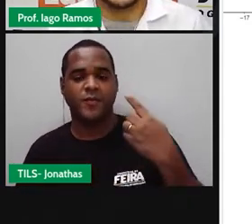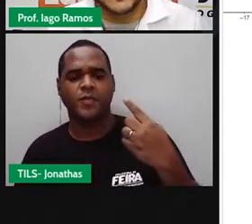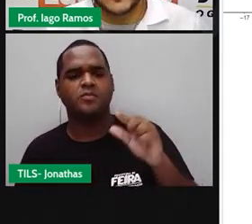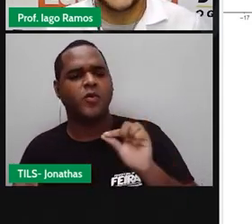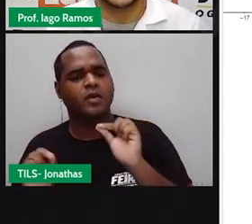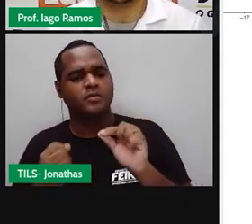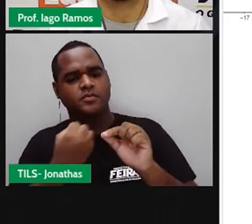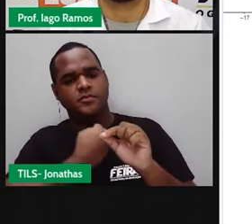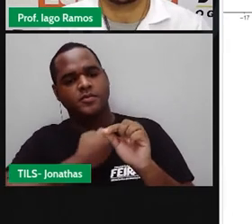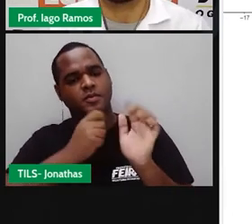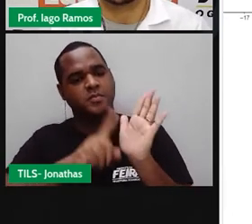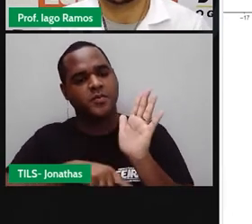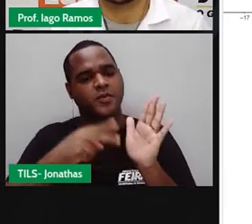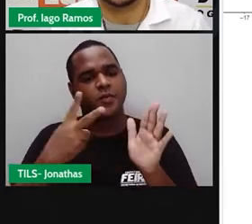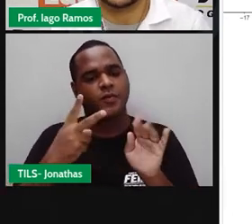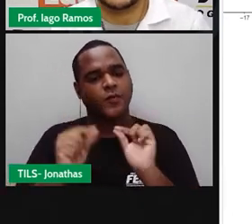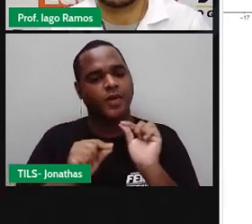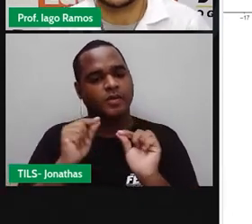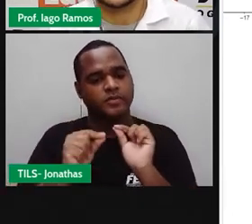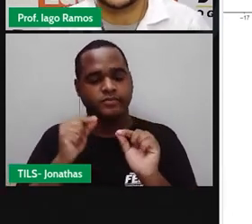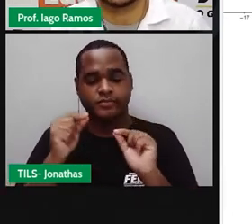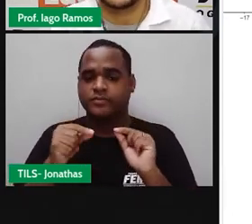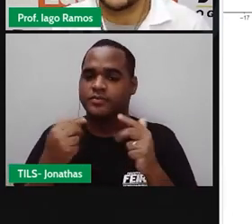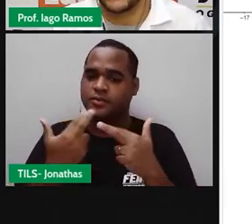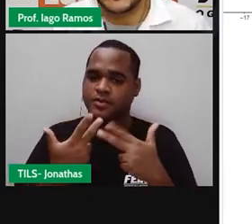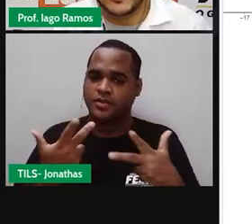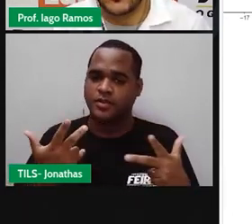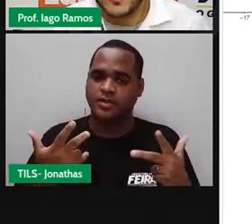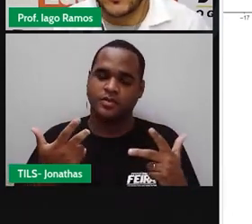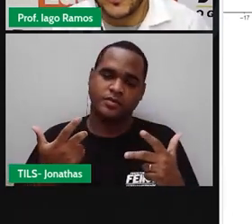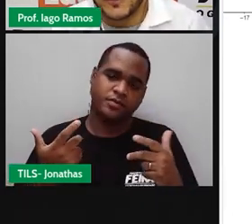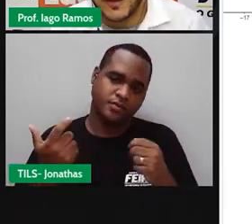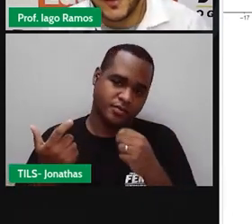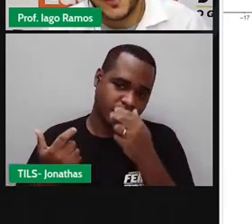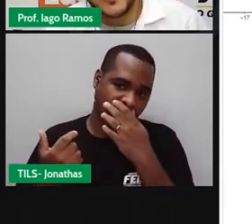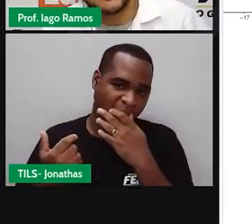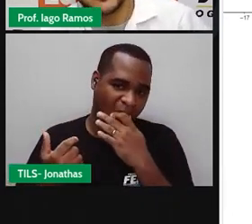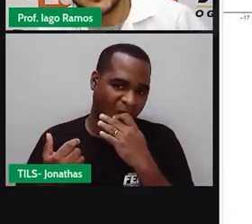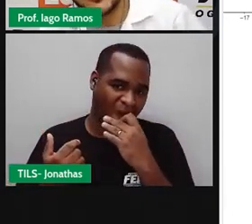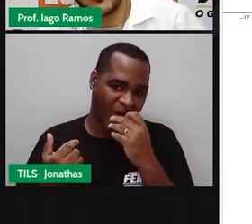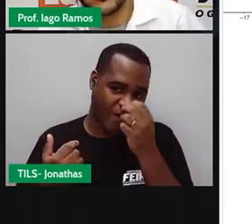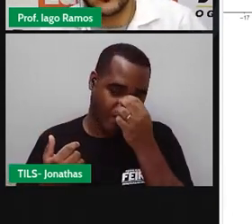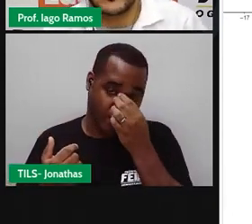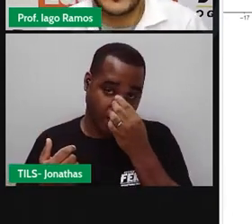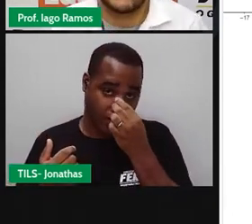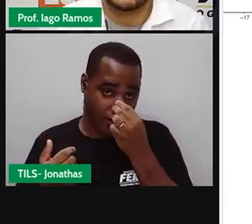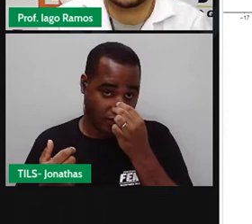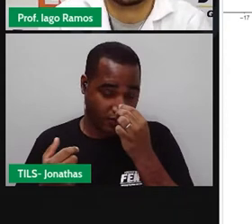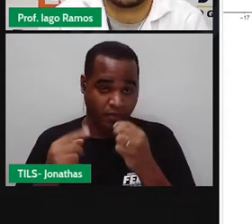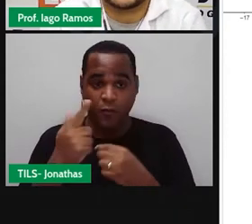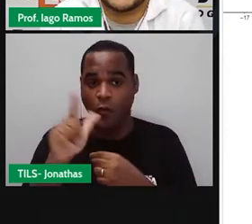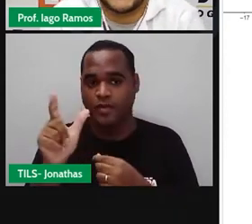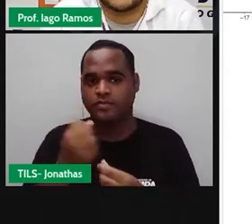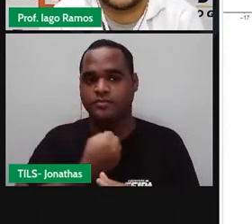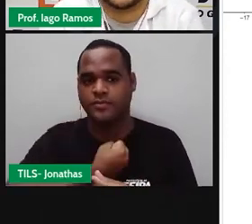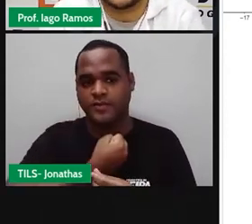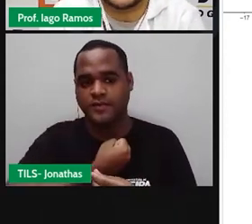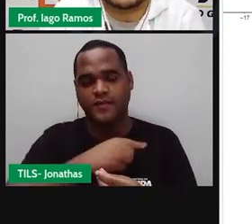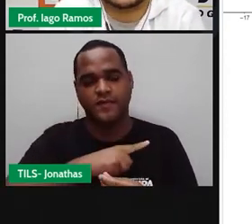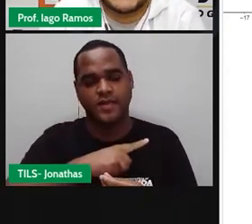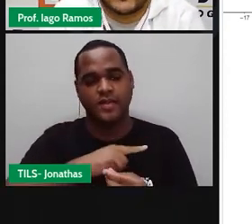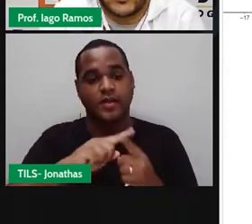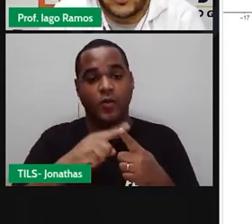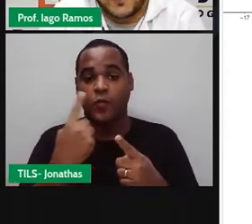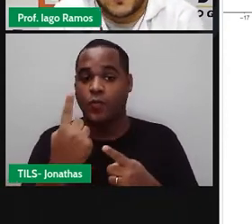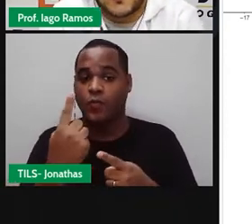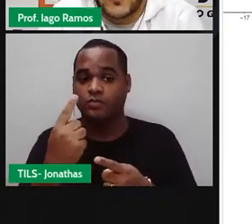Pensa na temperatura. Imagine um local fazendo menos dois graus Celsius. Imagine outro local fazendo um